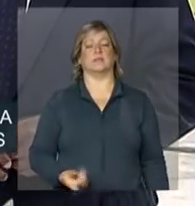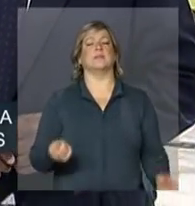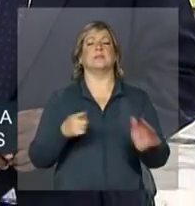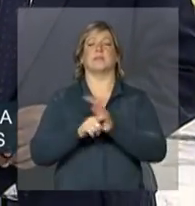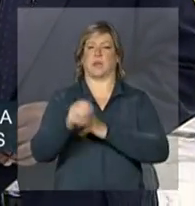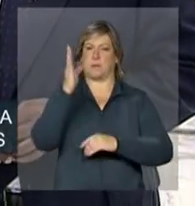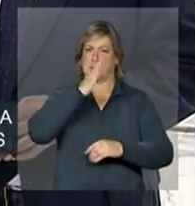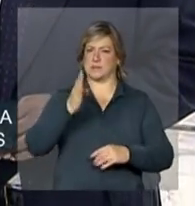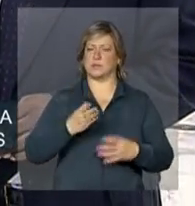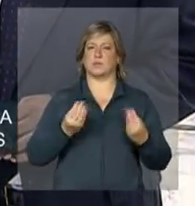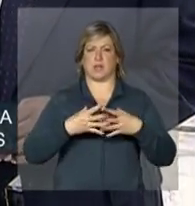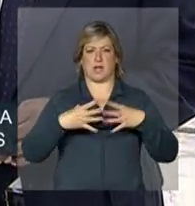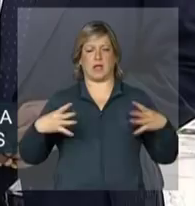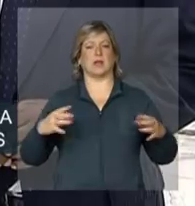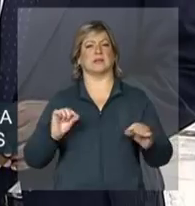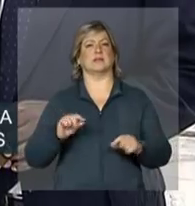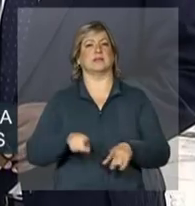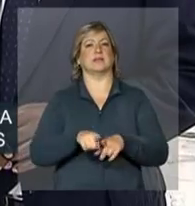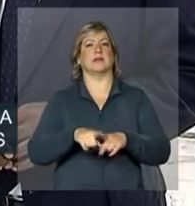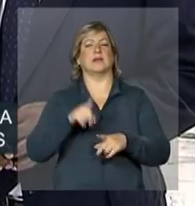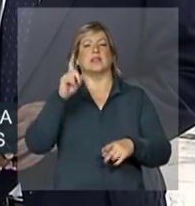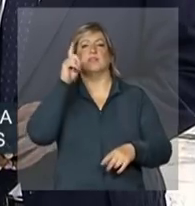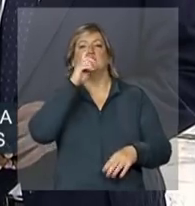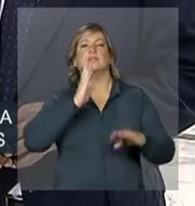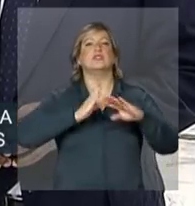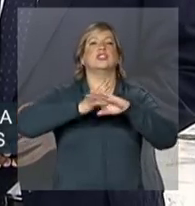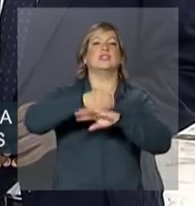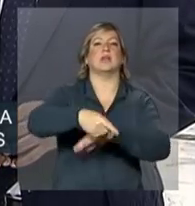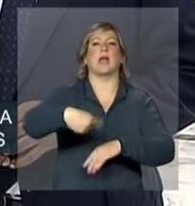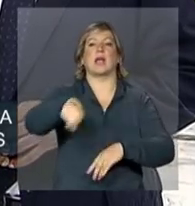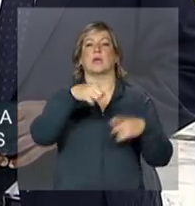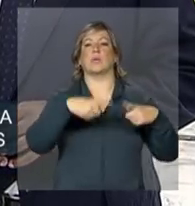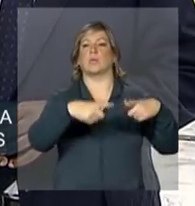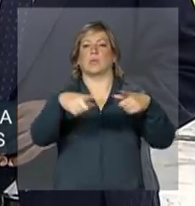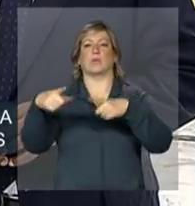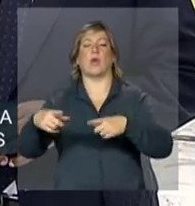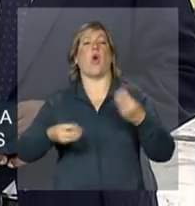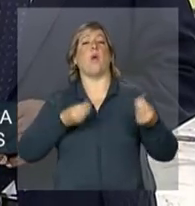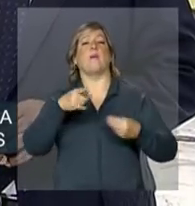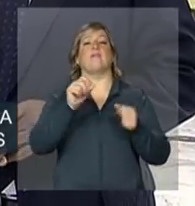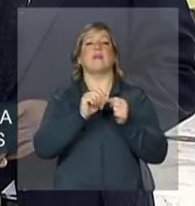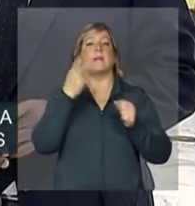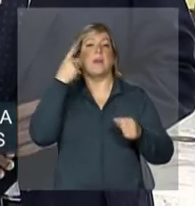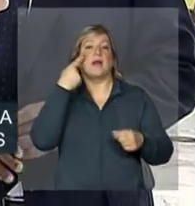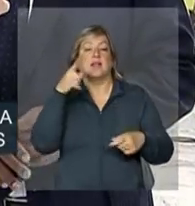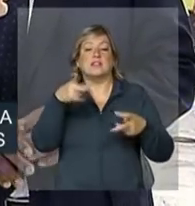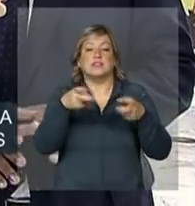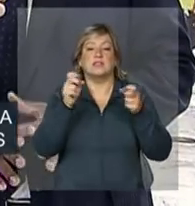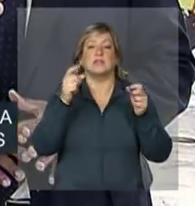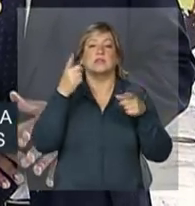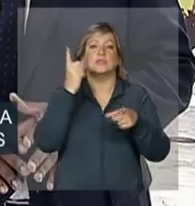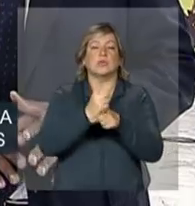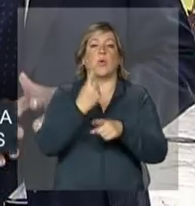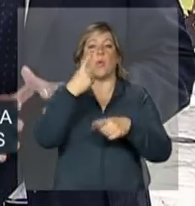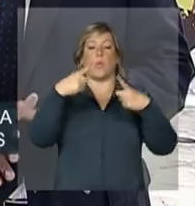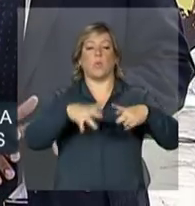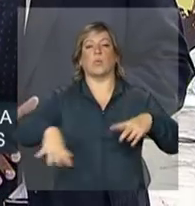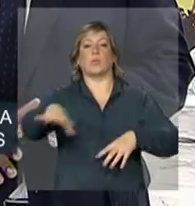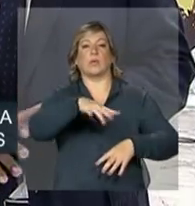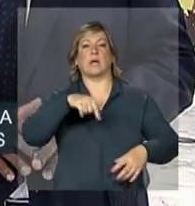muito grande, nem sempre é fácil ter acesso a essas comunidades. Como é que vocês fazem para identificar uma comunidade quilombola? Então,